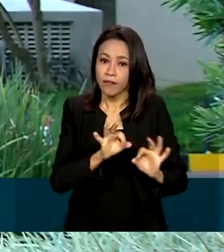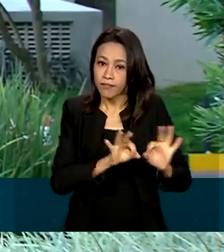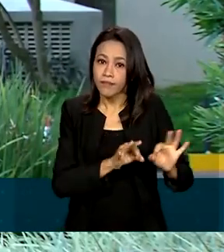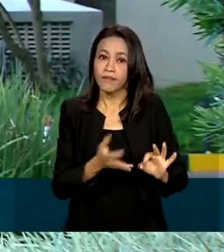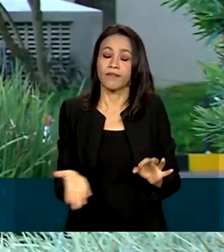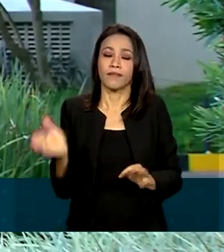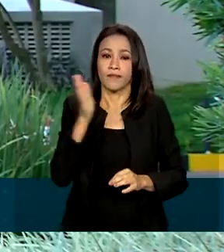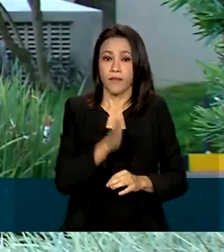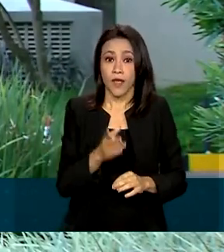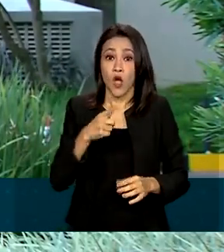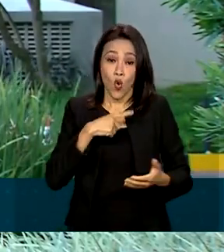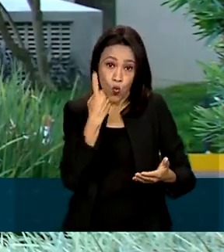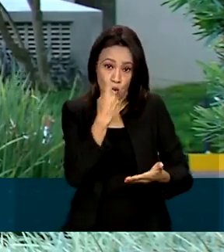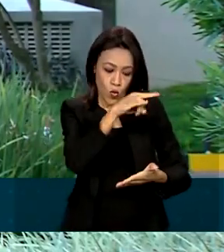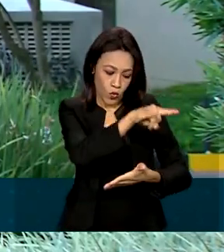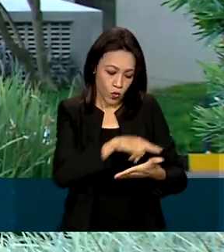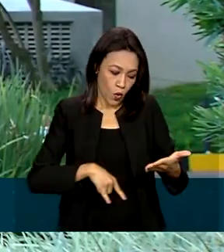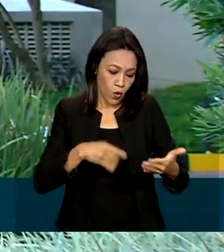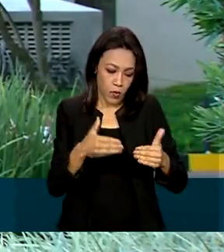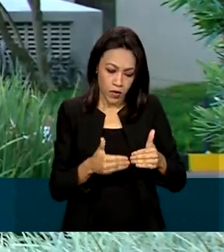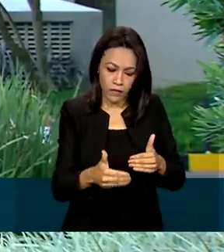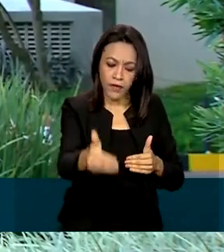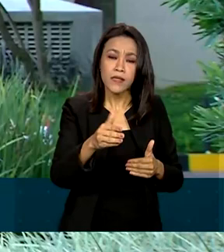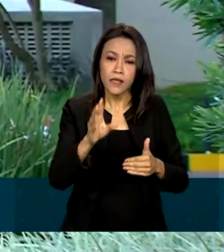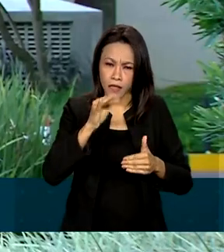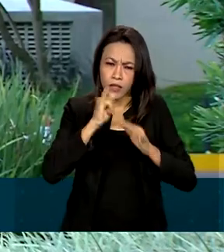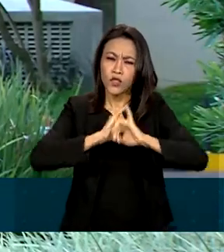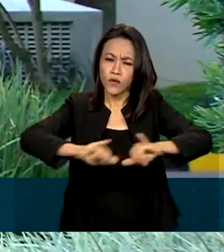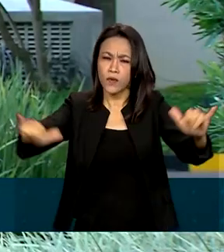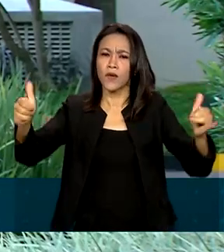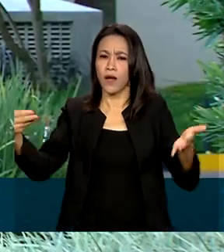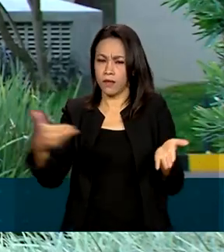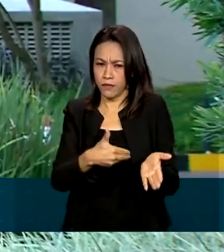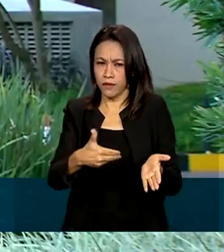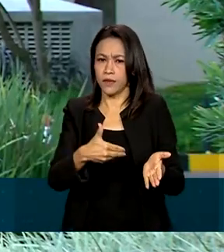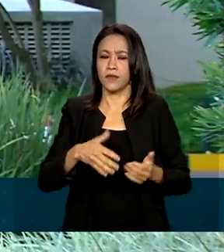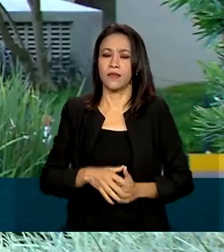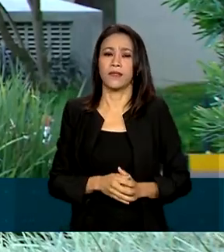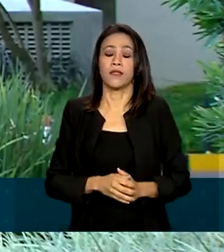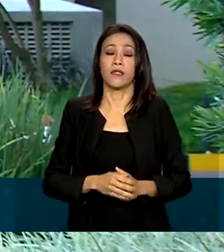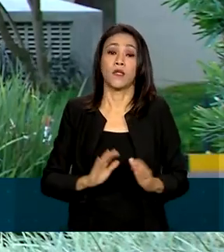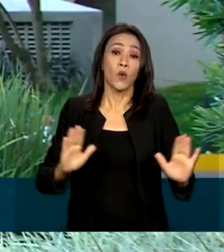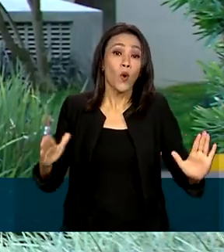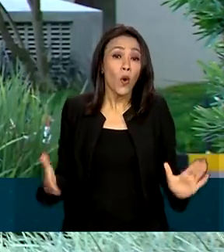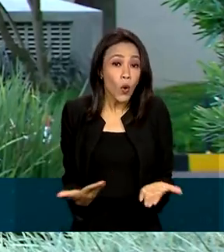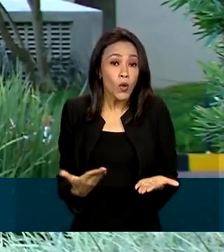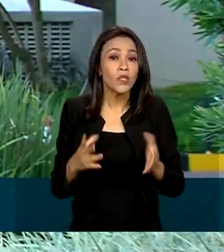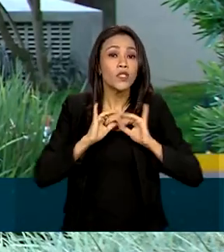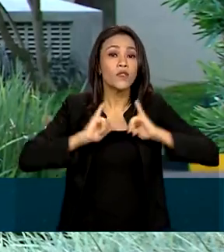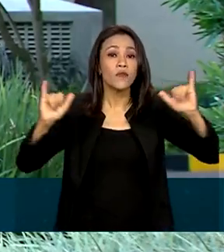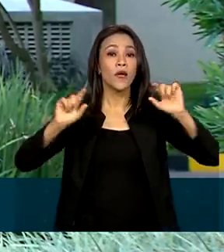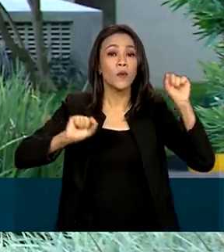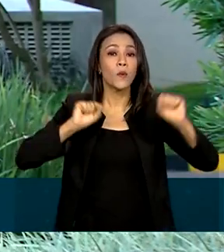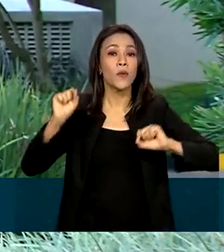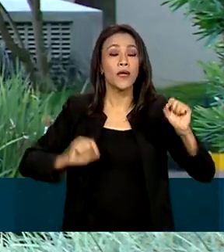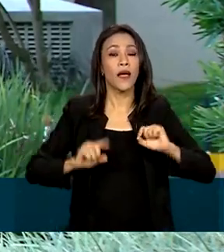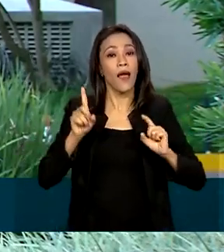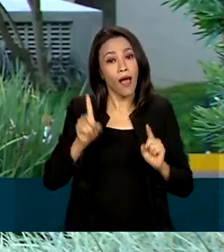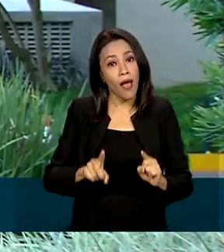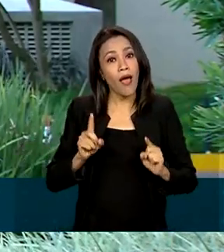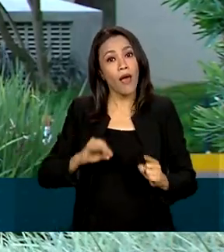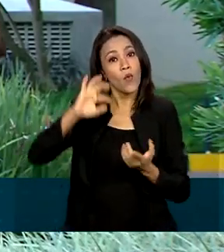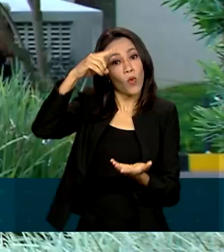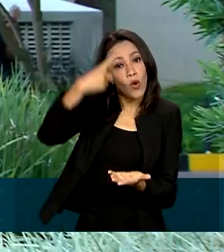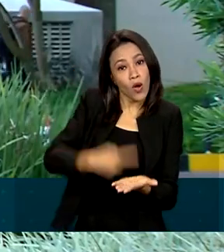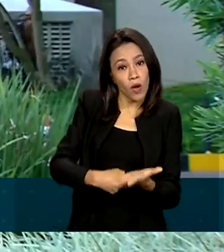informou que um documento final deve ser divulgado nos próximos dias. O que deve ser divulgado ainda hoje é uma declaração política,